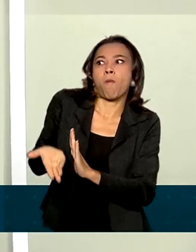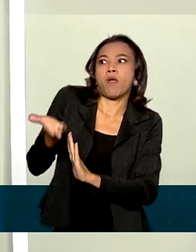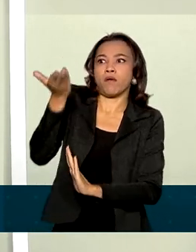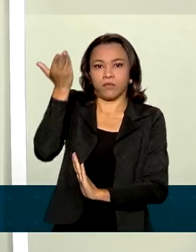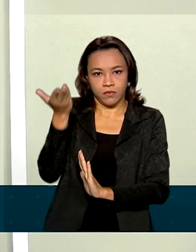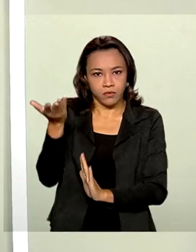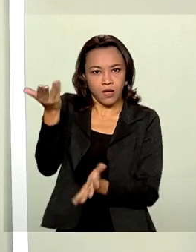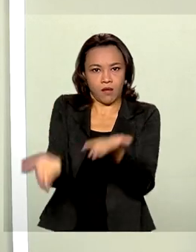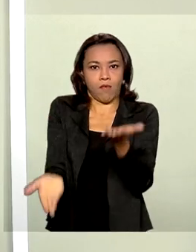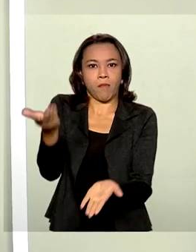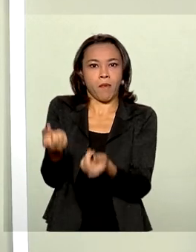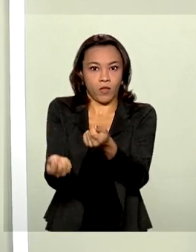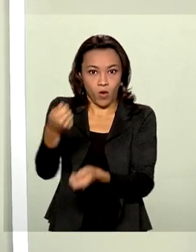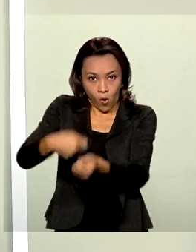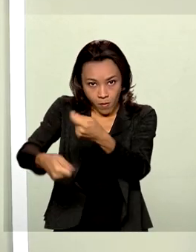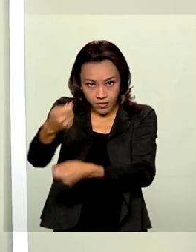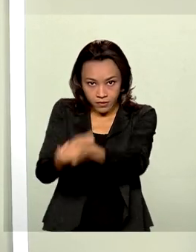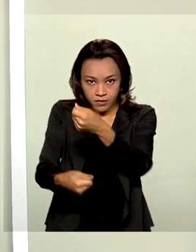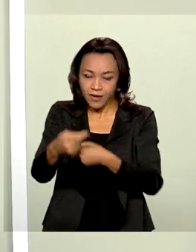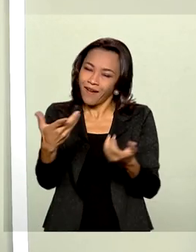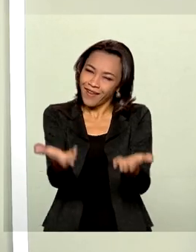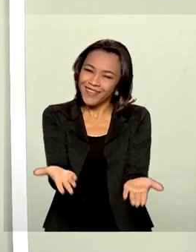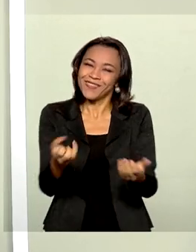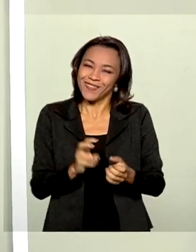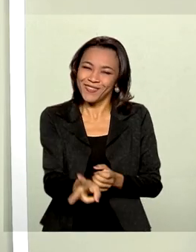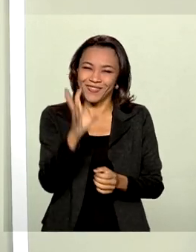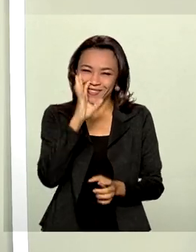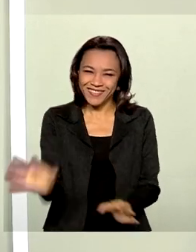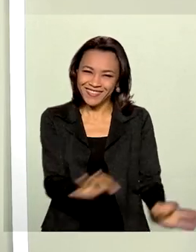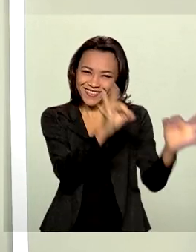em agosto. Essa informação que nós tínhamos para hoje, continue conosco. Tenha um ótimo dia.